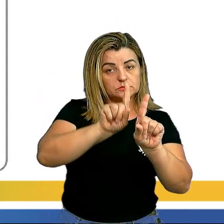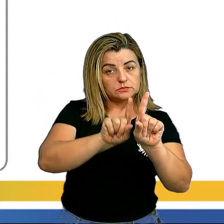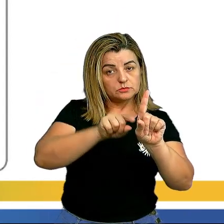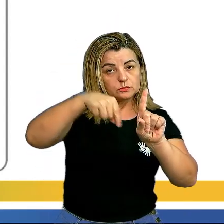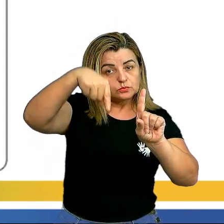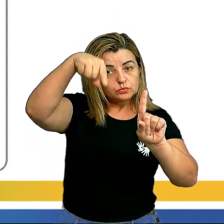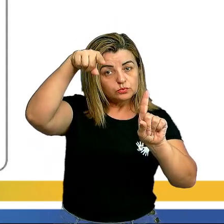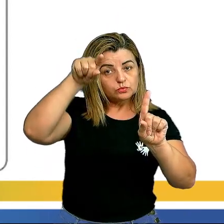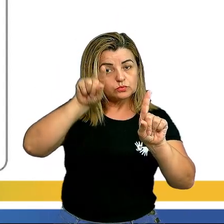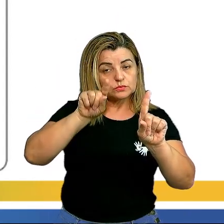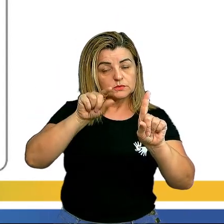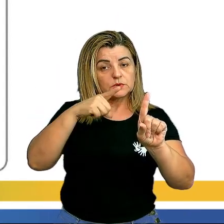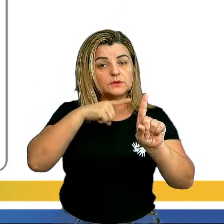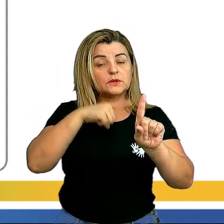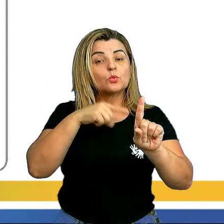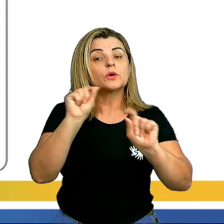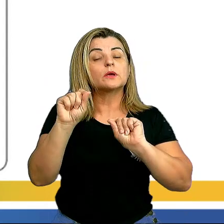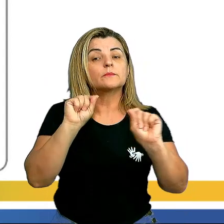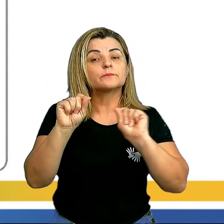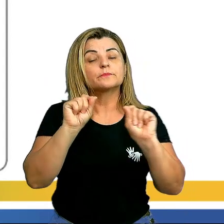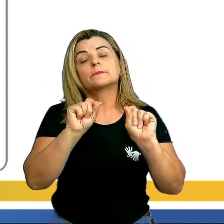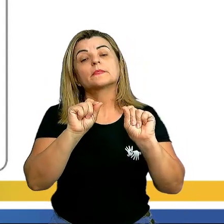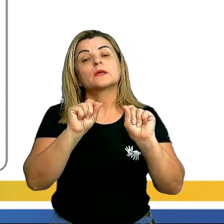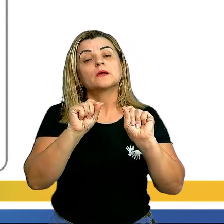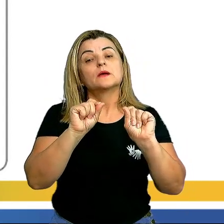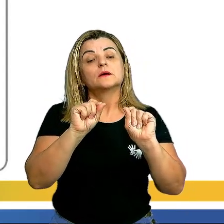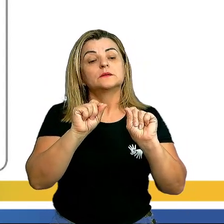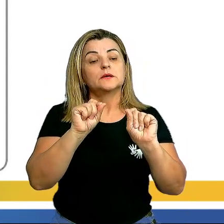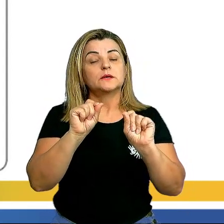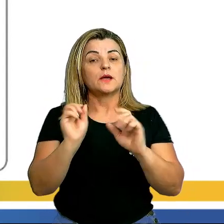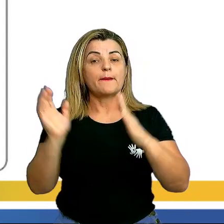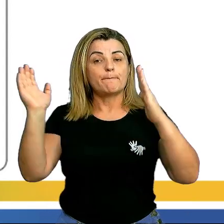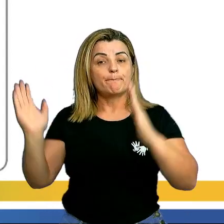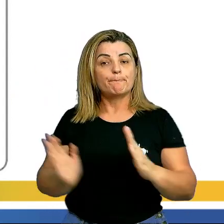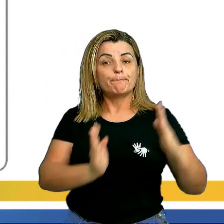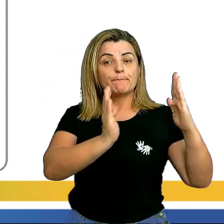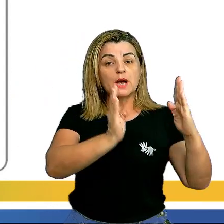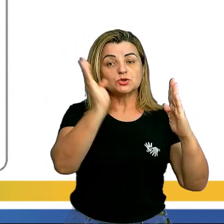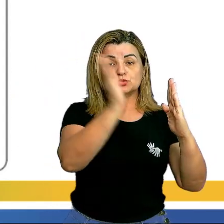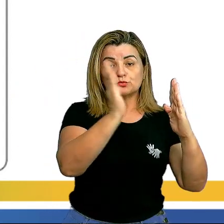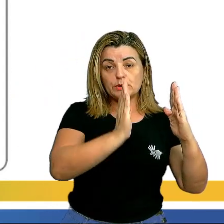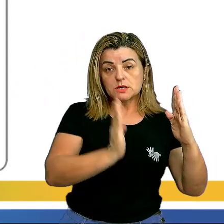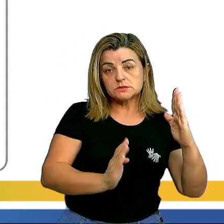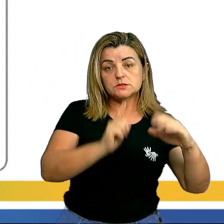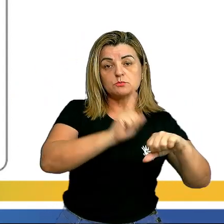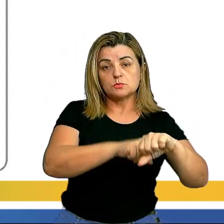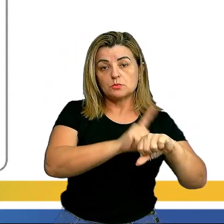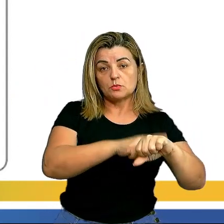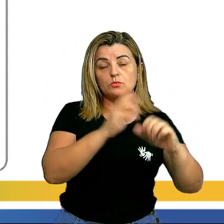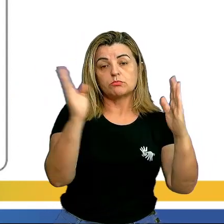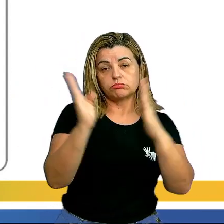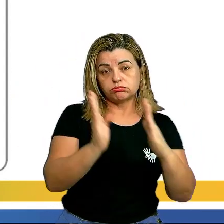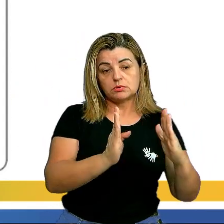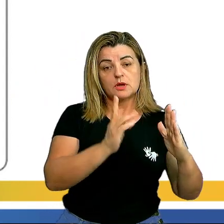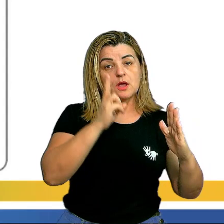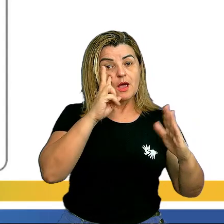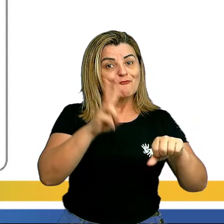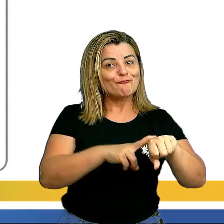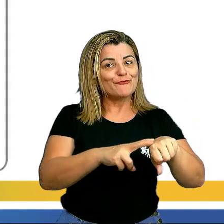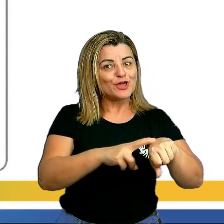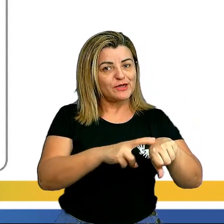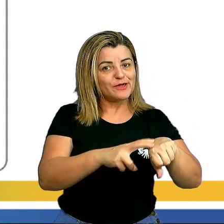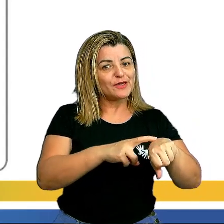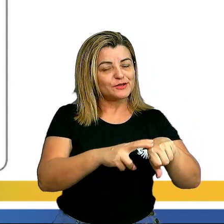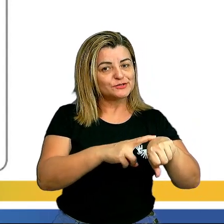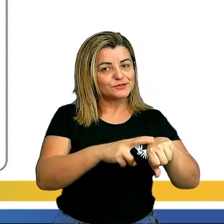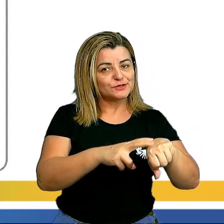aí que nós temos a parte aí do Brasil, no primeiro momento, tá? A parte verde, olha aí, ó.